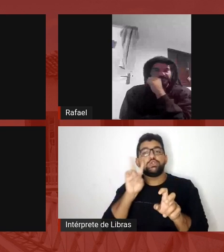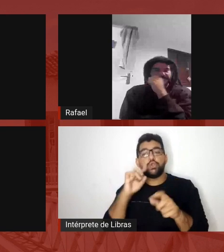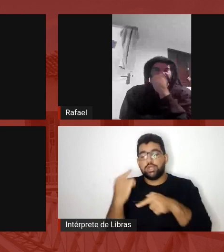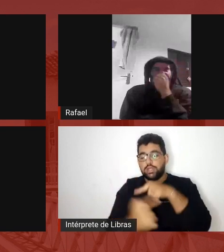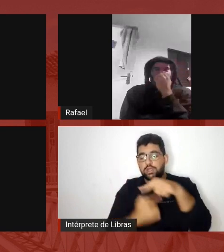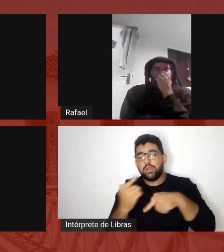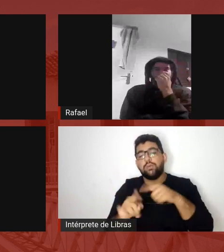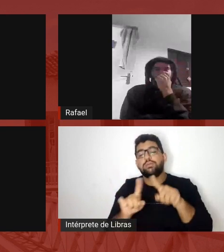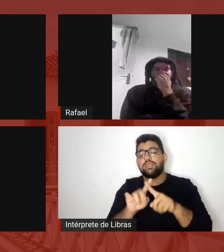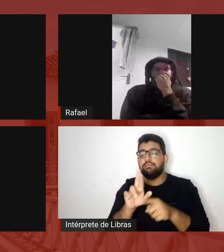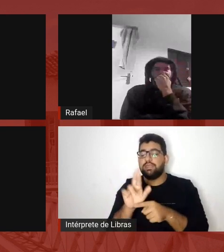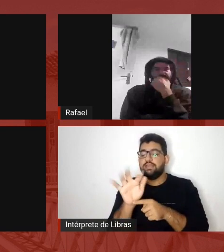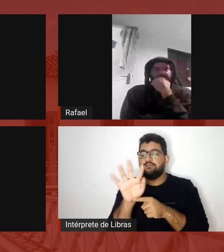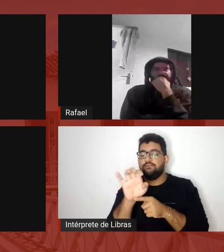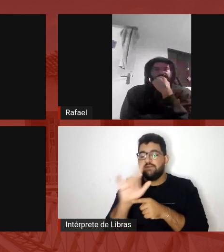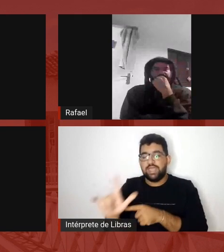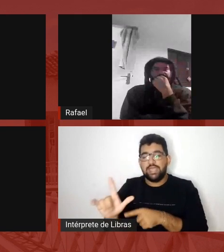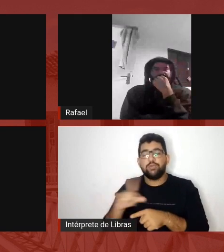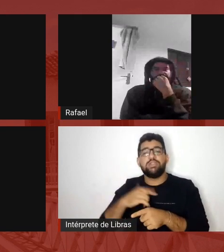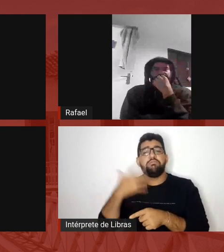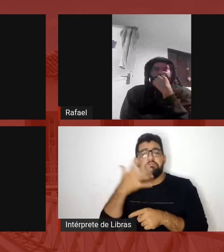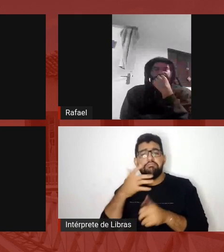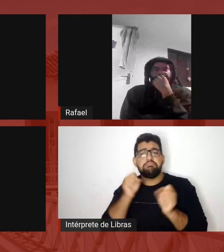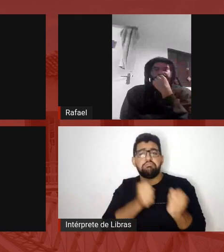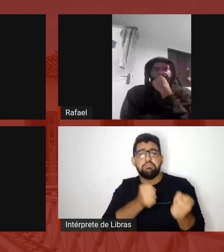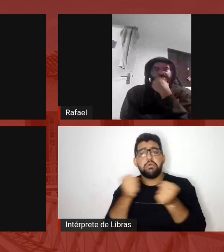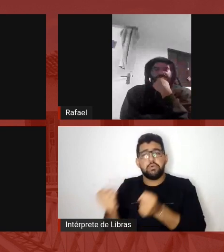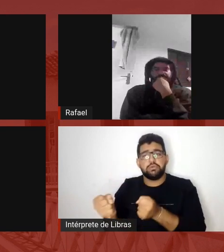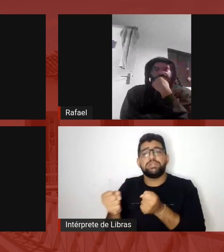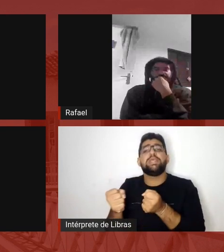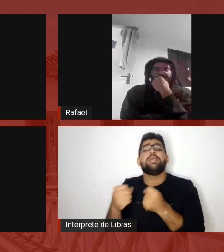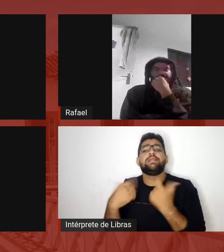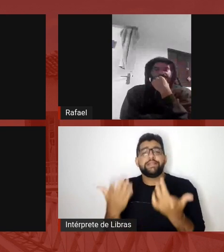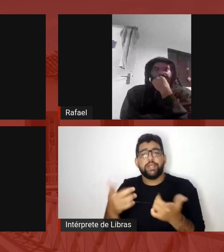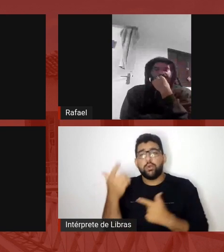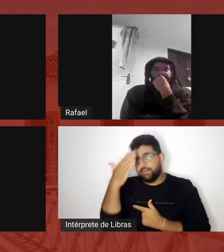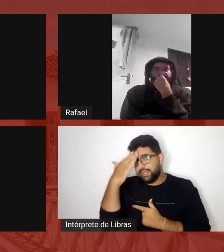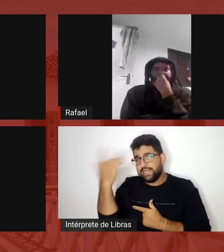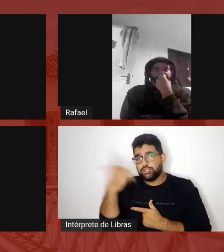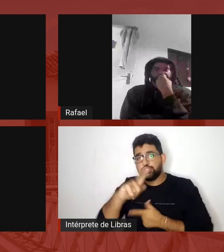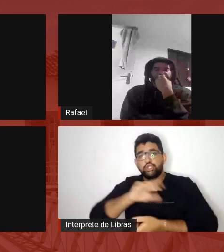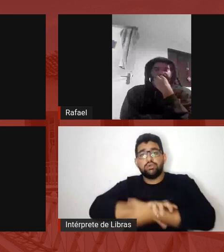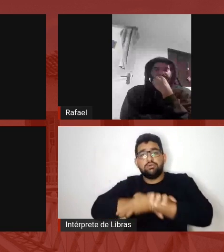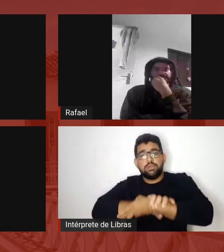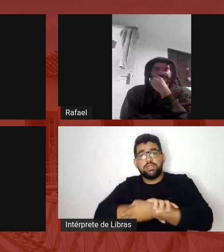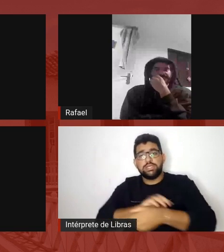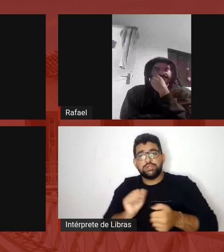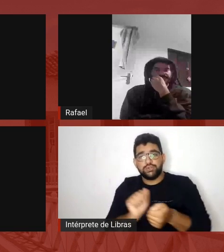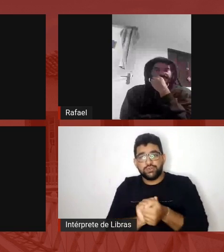falas tão potentes. Então, tá com você, Helenísia, obrigado novamente pela parceria e por estar aqui com a gente.